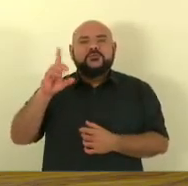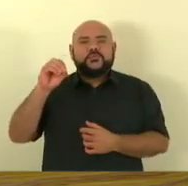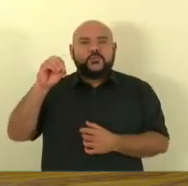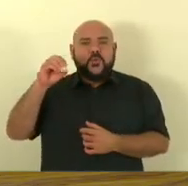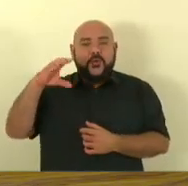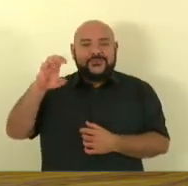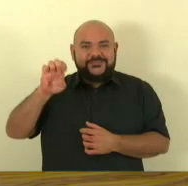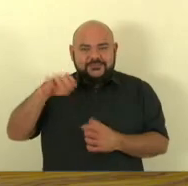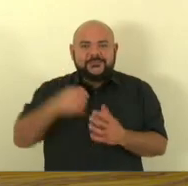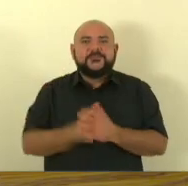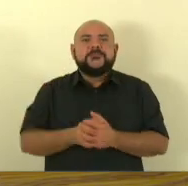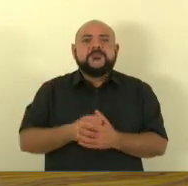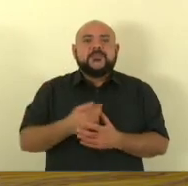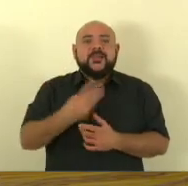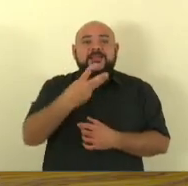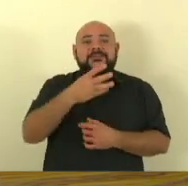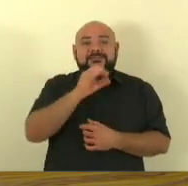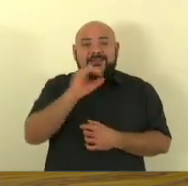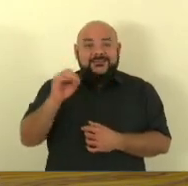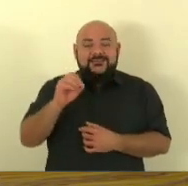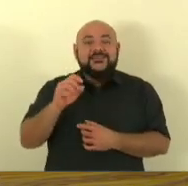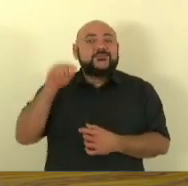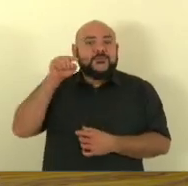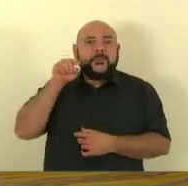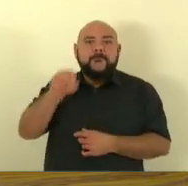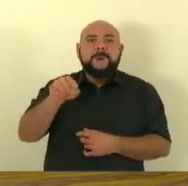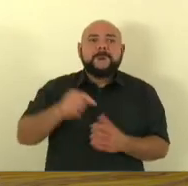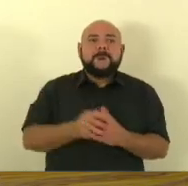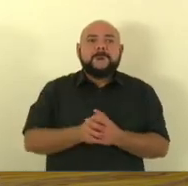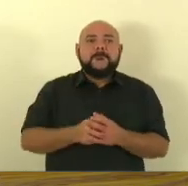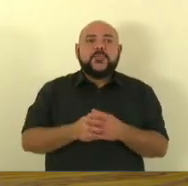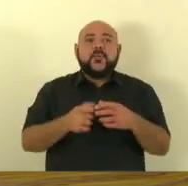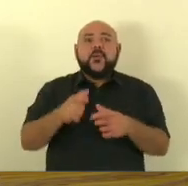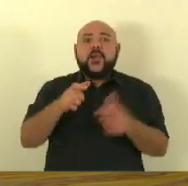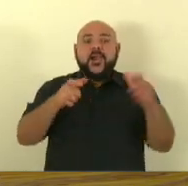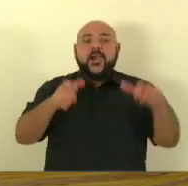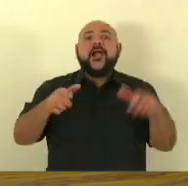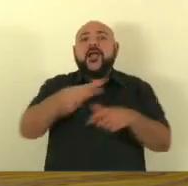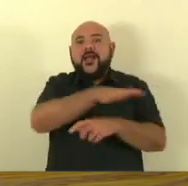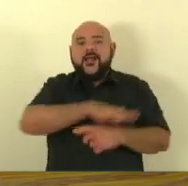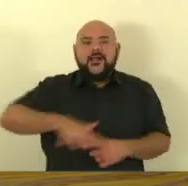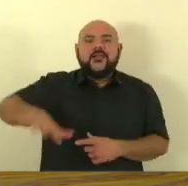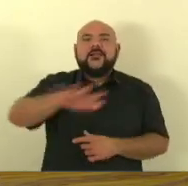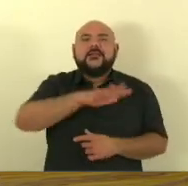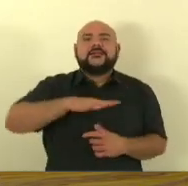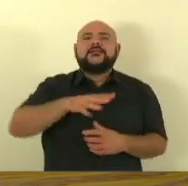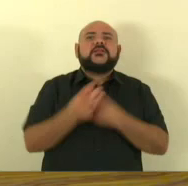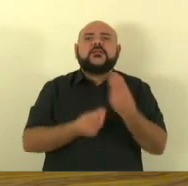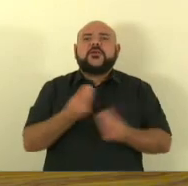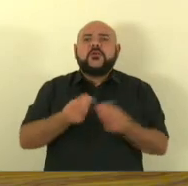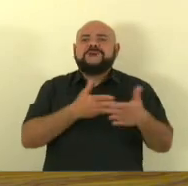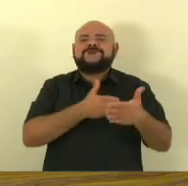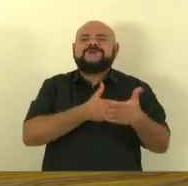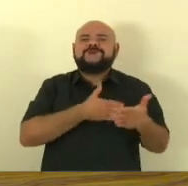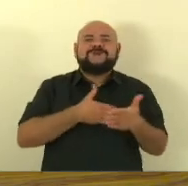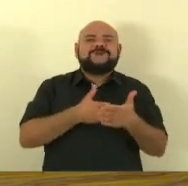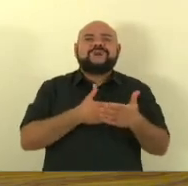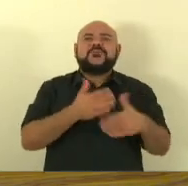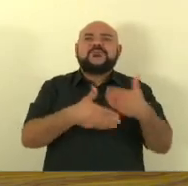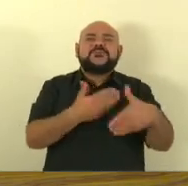mil hectares e vai inviabilizar completamente o setor produtivo nessa região